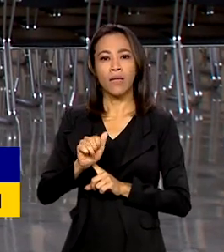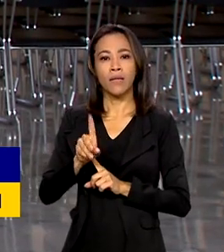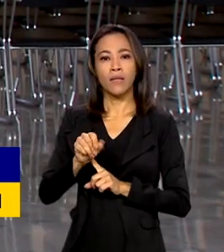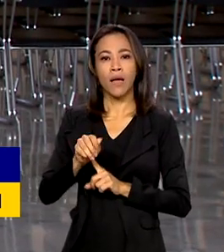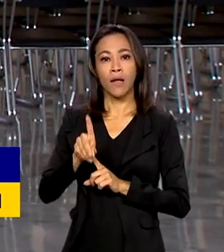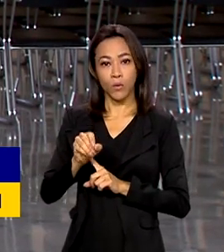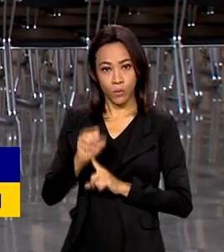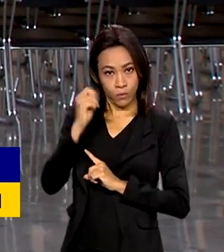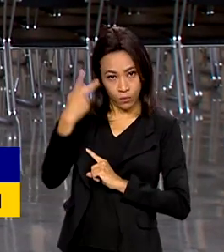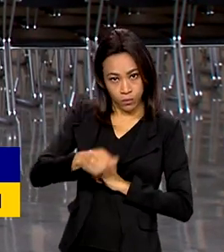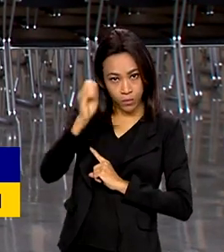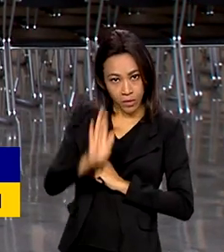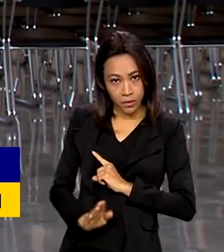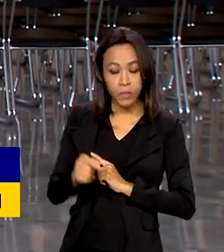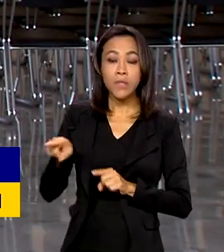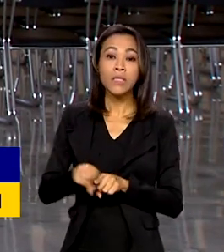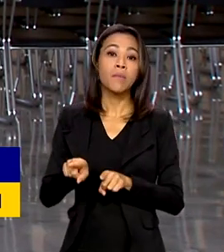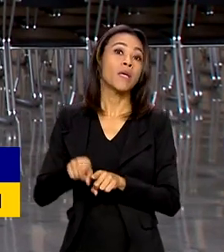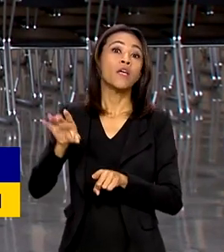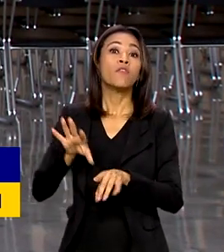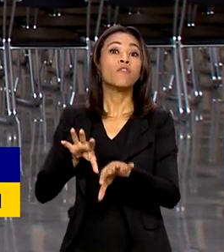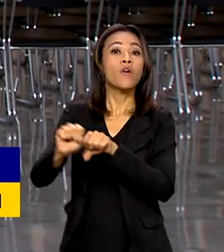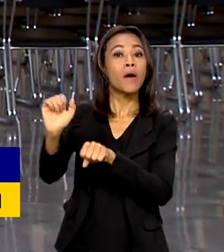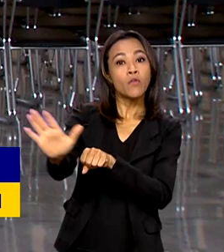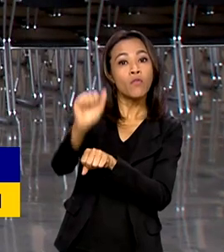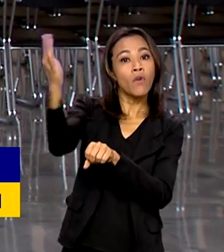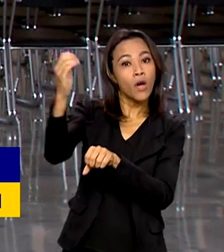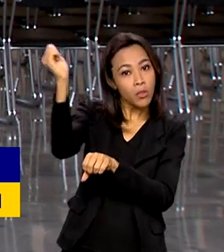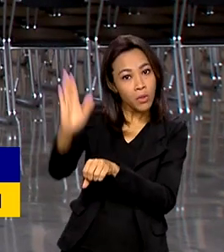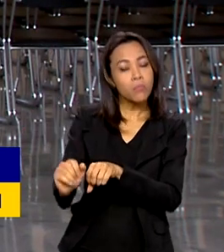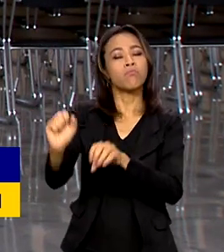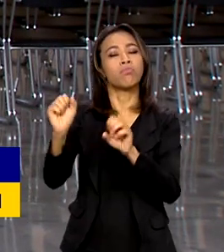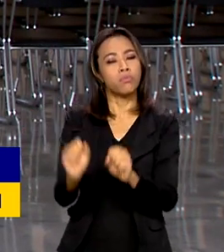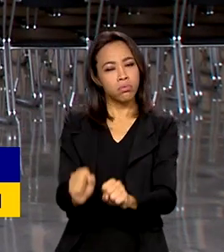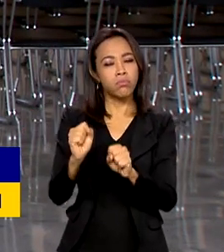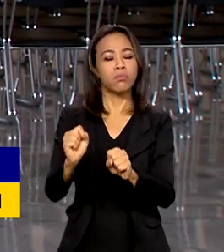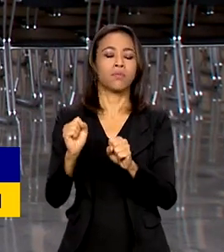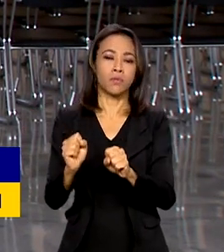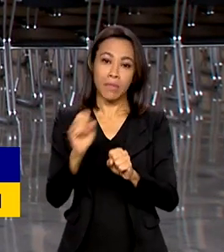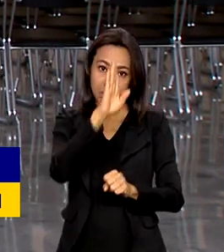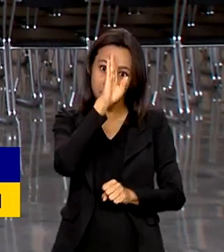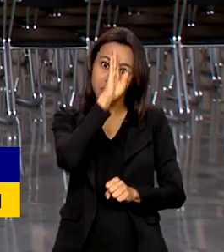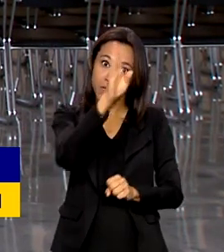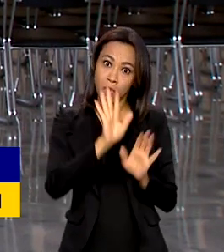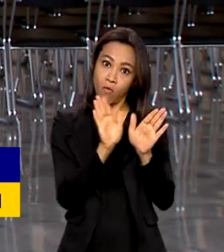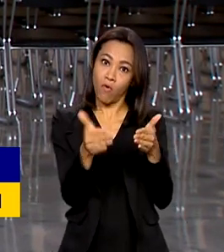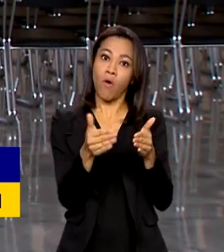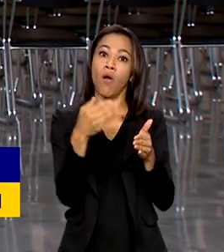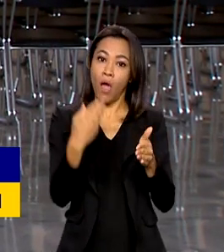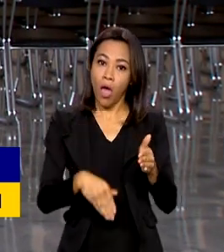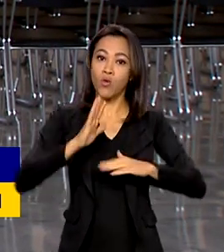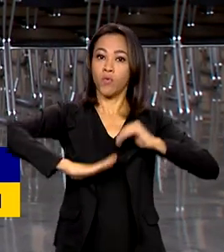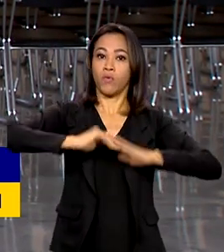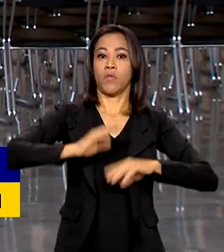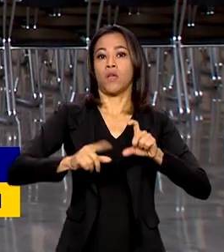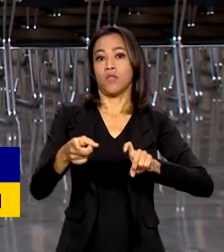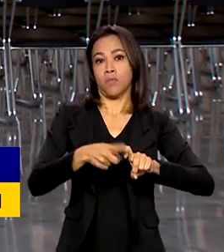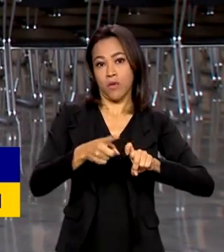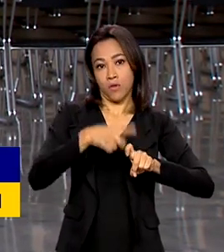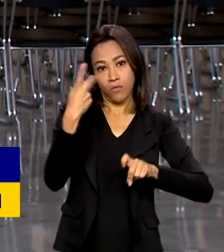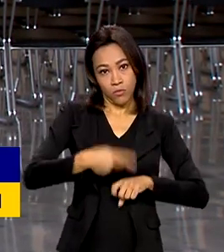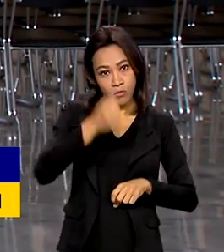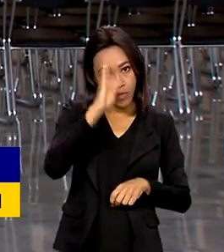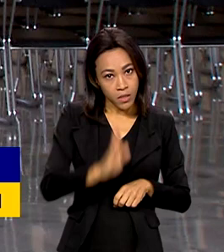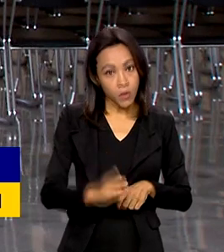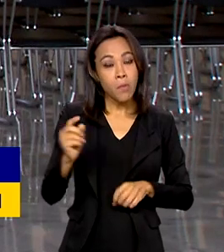médicos formados em instituições no exterior com prioridade para os brasileiros. Os candidatos devem indicar durante a